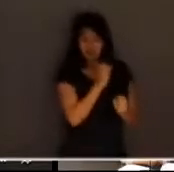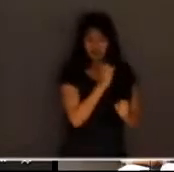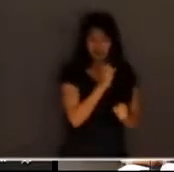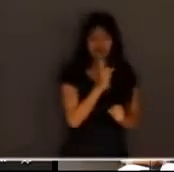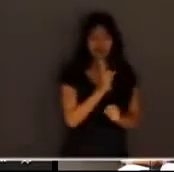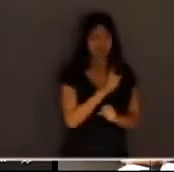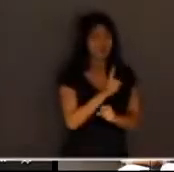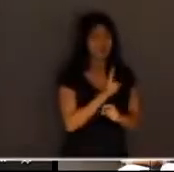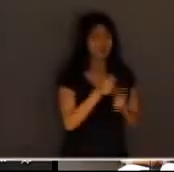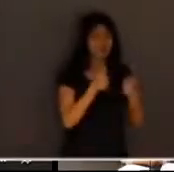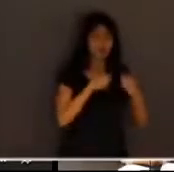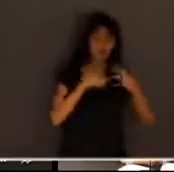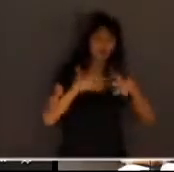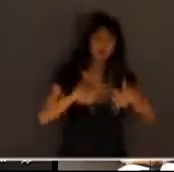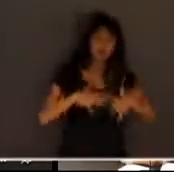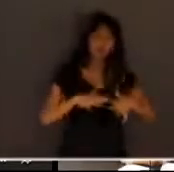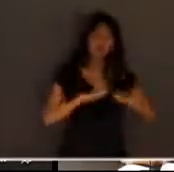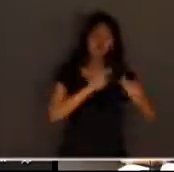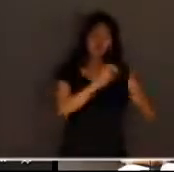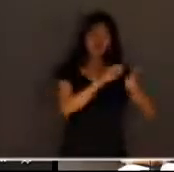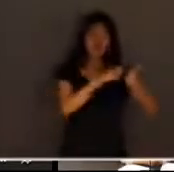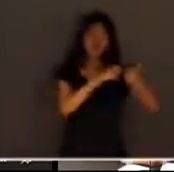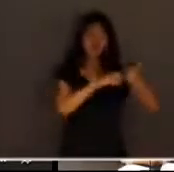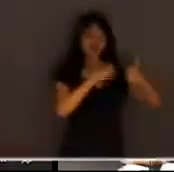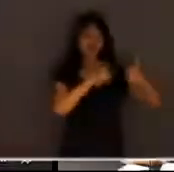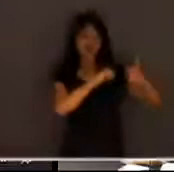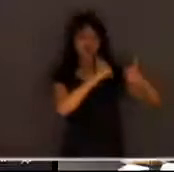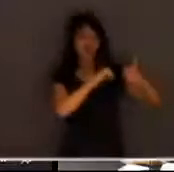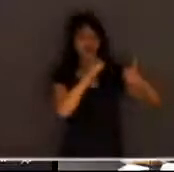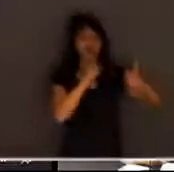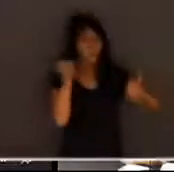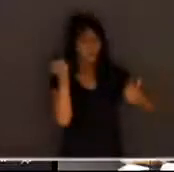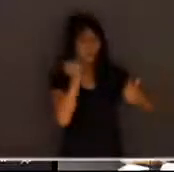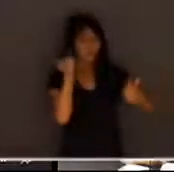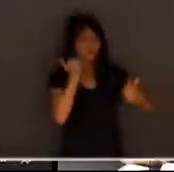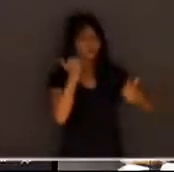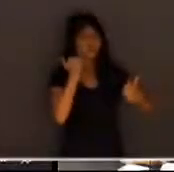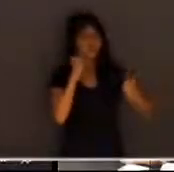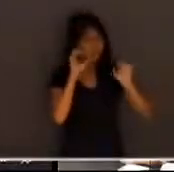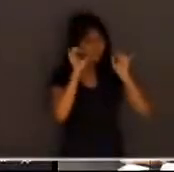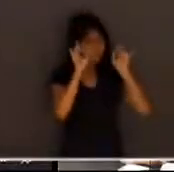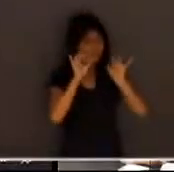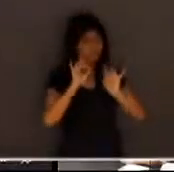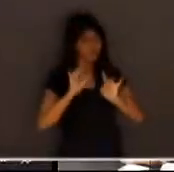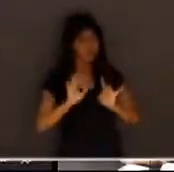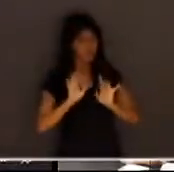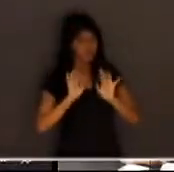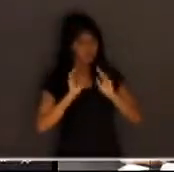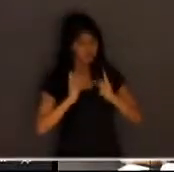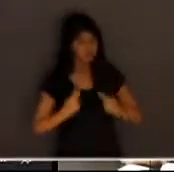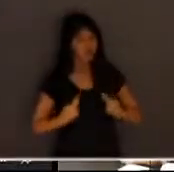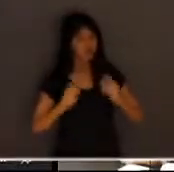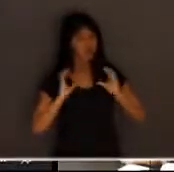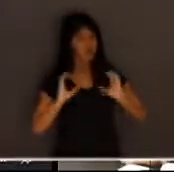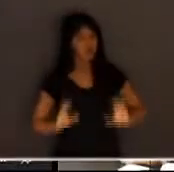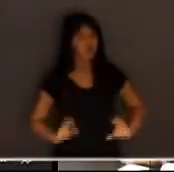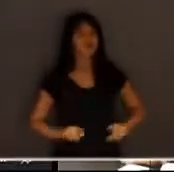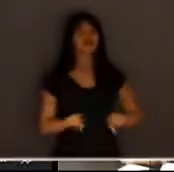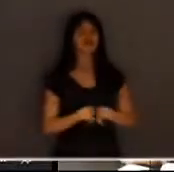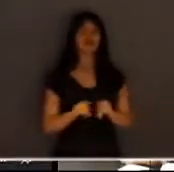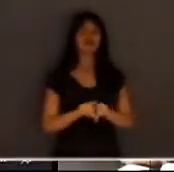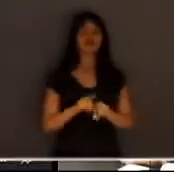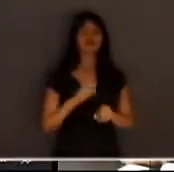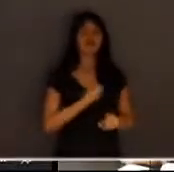sociedade no tribunal do júri é um grande privilégio uma grande honra para a vida de uma pessoa e nós temos esse privilégio